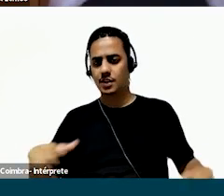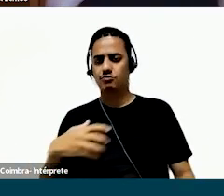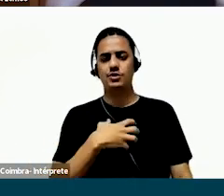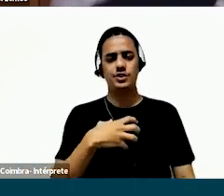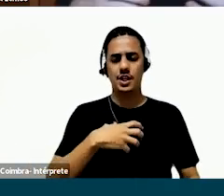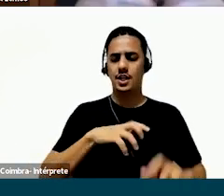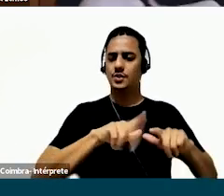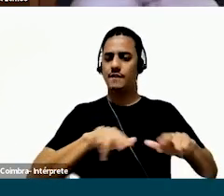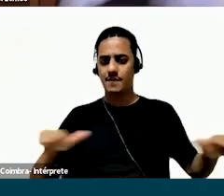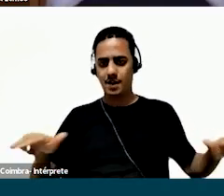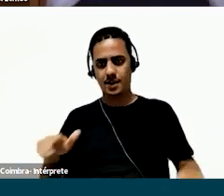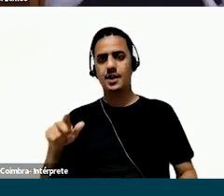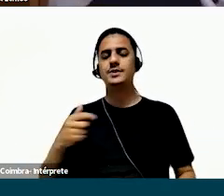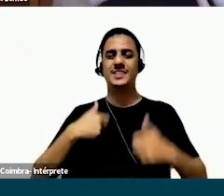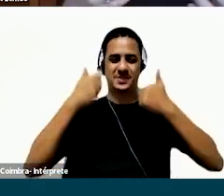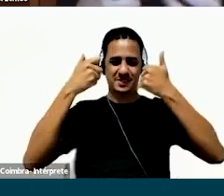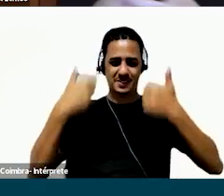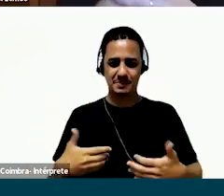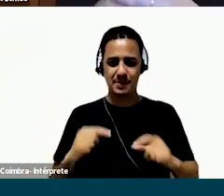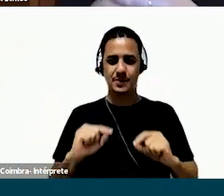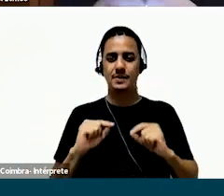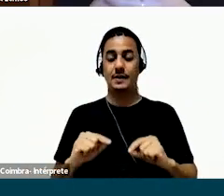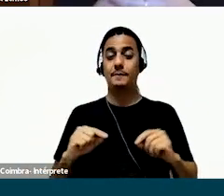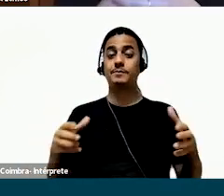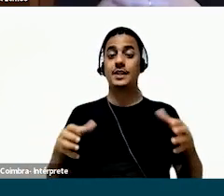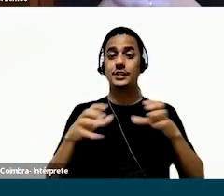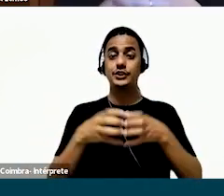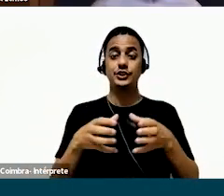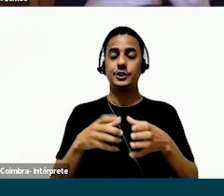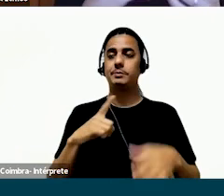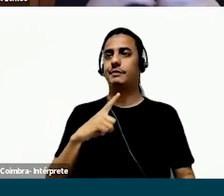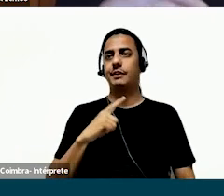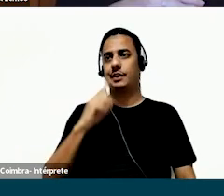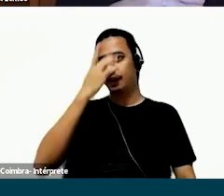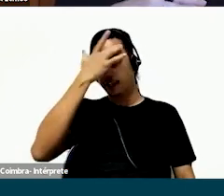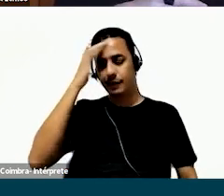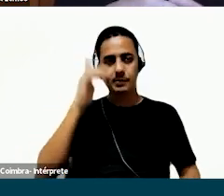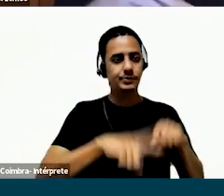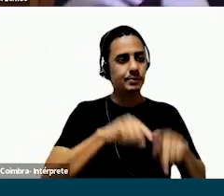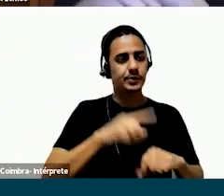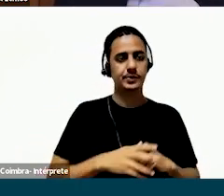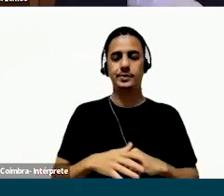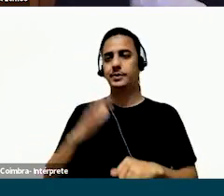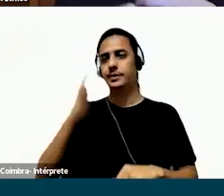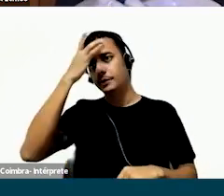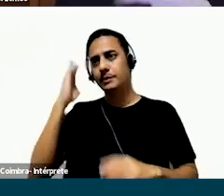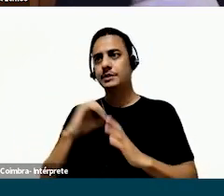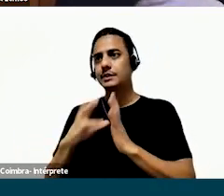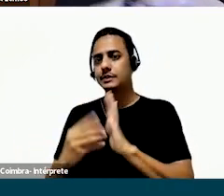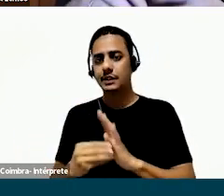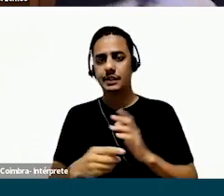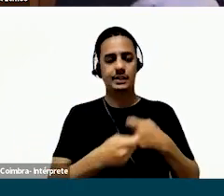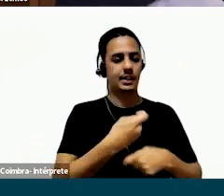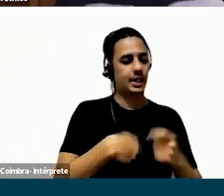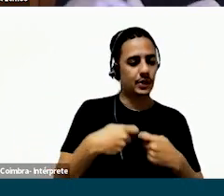contextos muito diferentes, com repertórios muito diferentes. Então, estou falando muito quando a gente estrutura times que tem pessoa de produto, pessoa